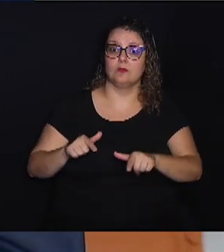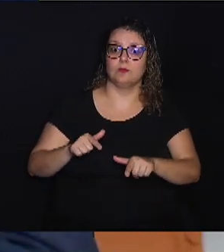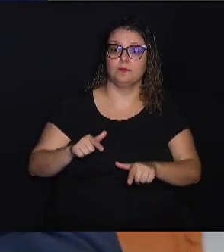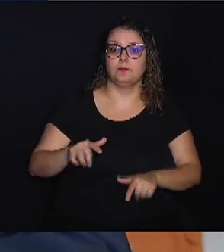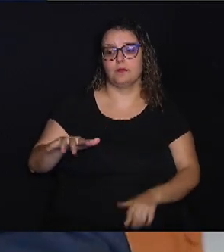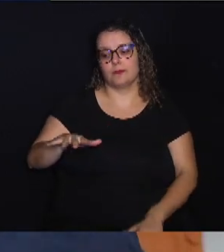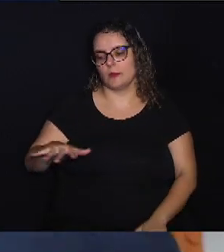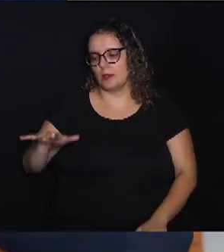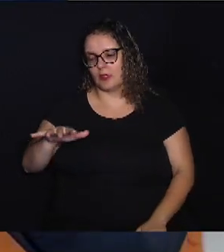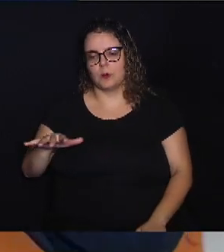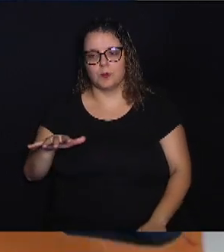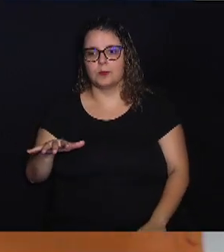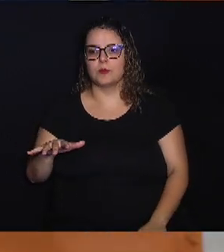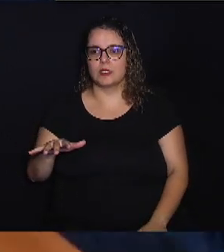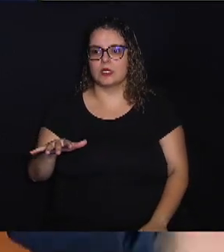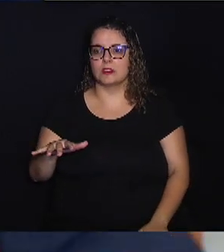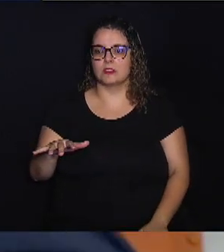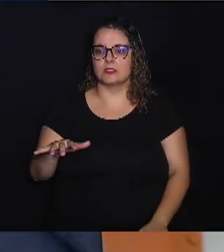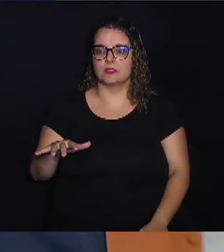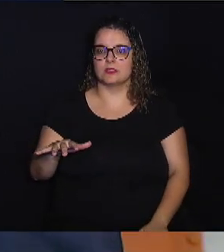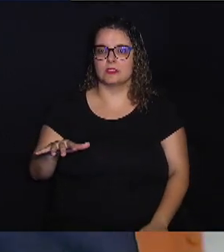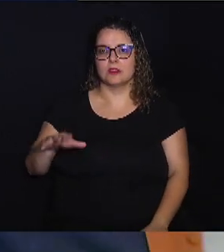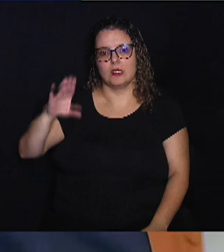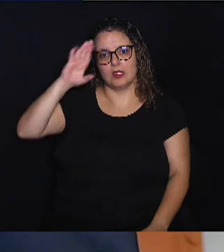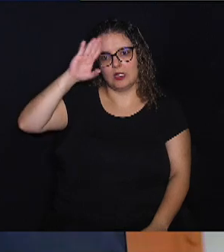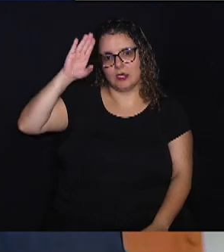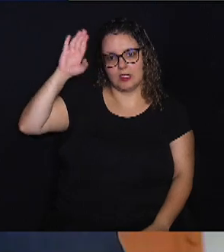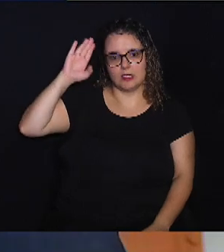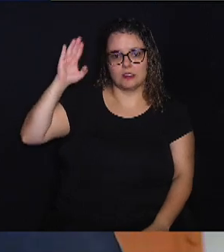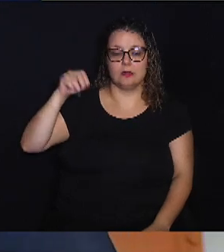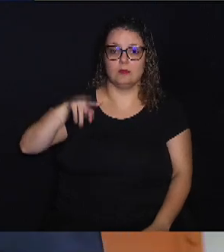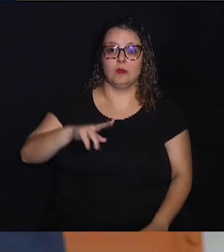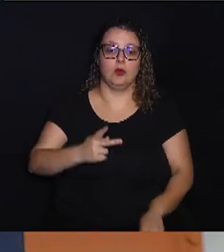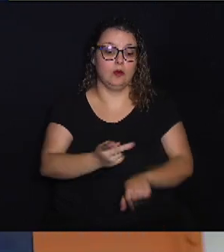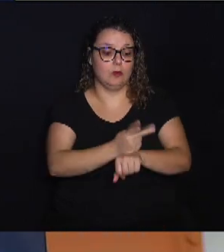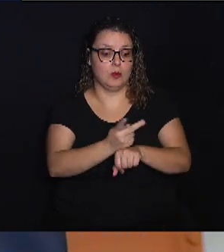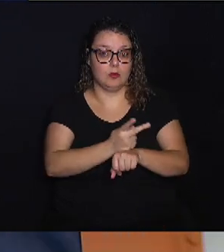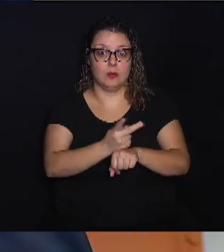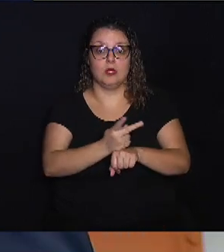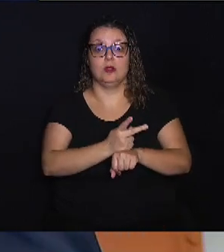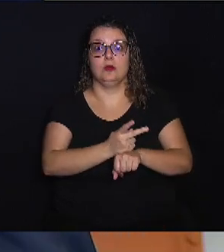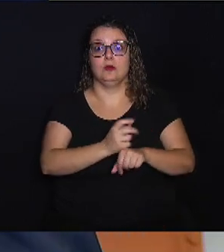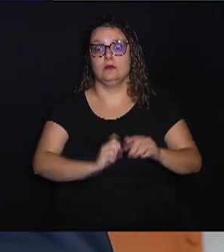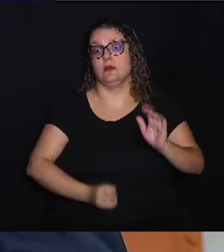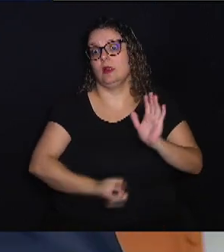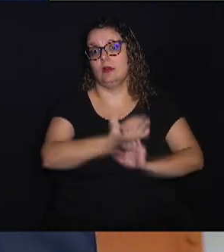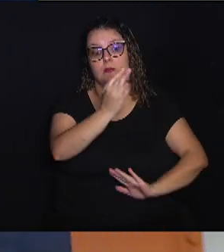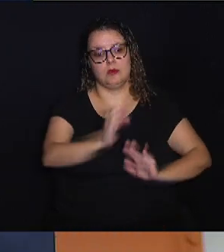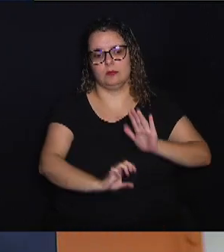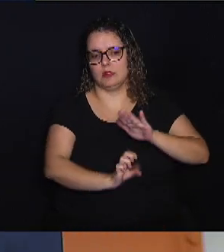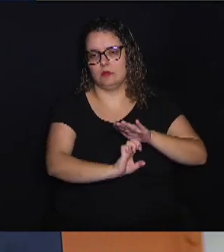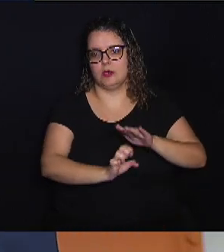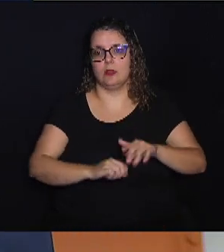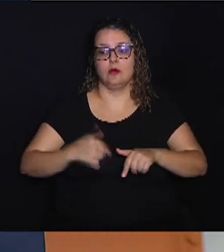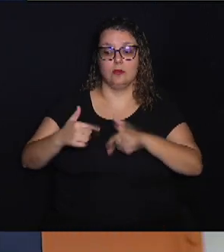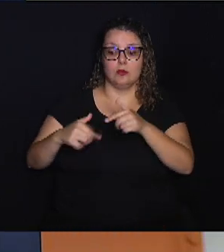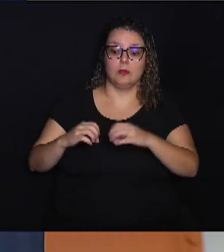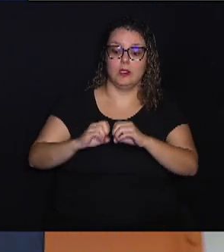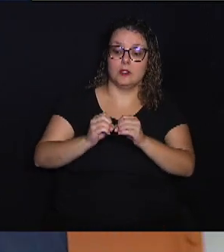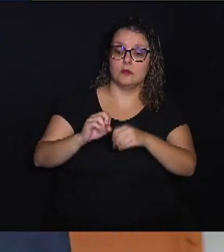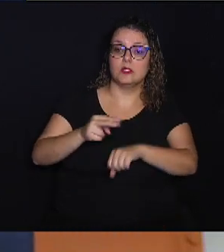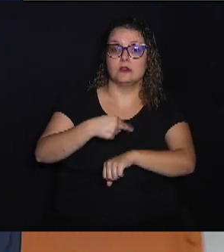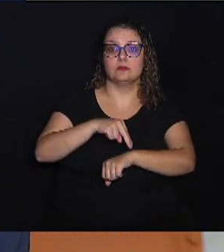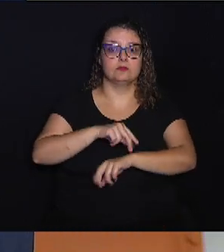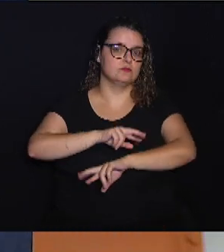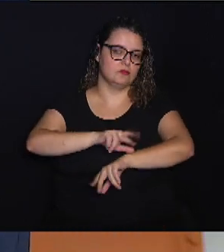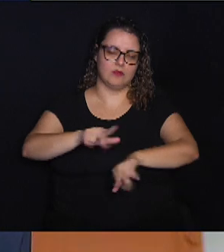seguir uma carreira da acadêmica, ou procurar formar uma empresa, ou trabalhar em laboratórios nacionais,